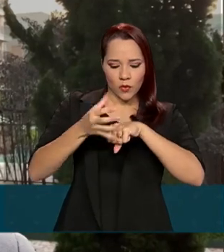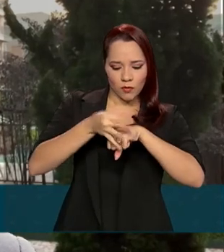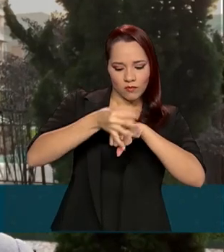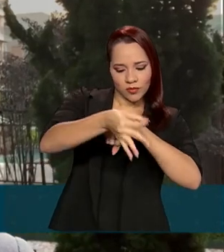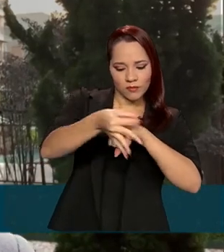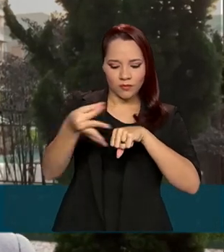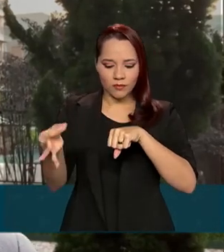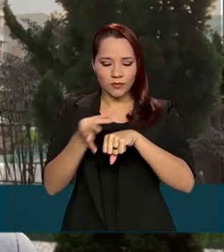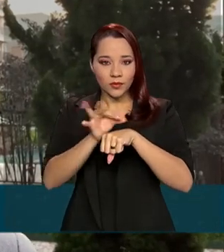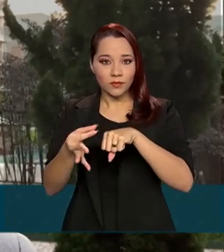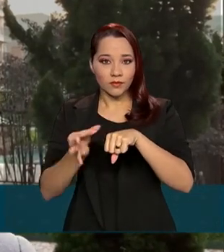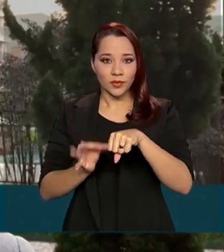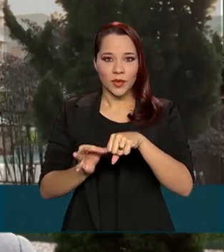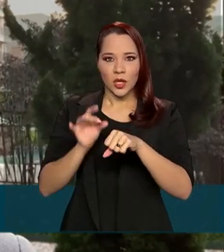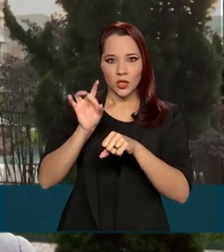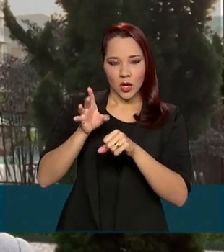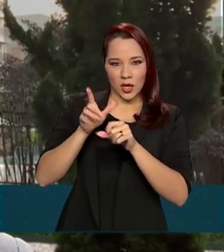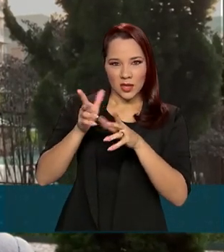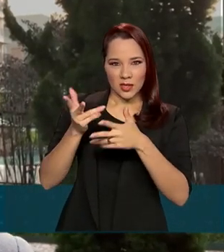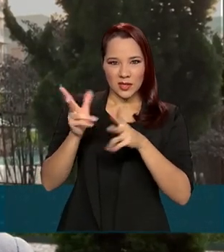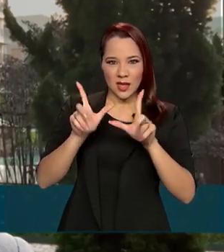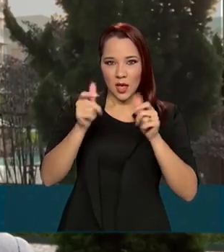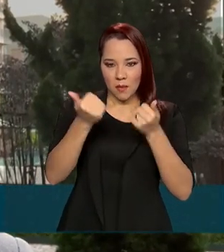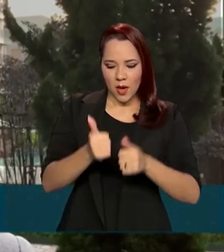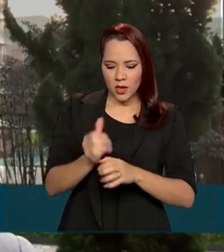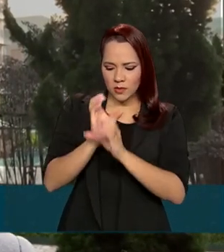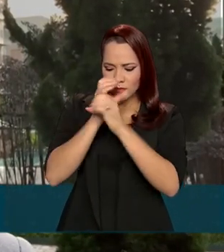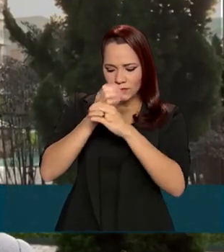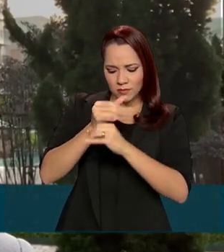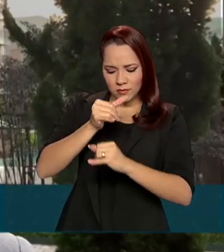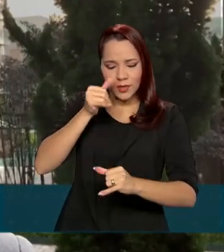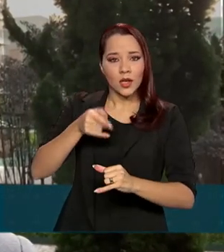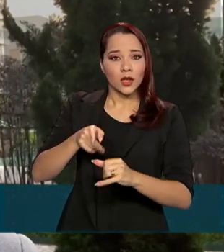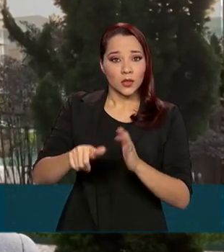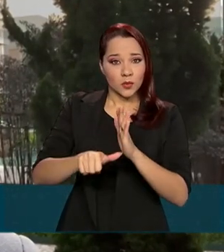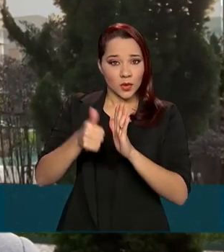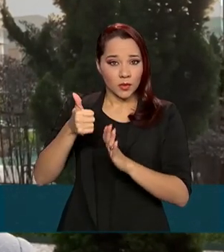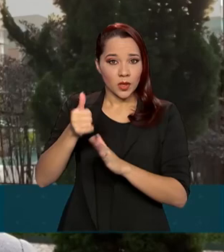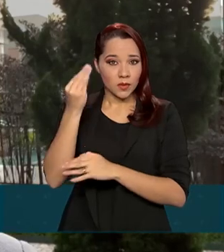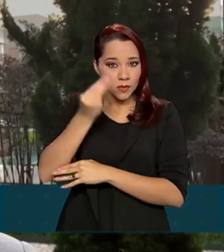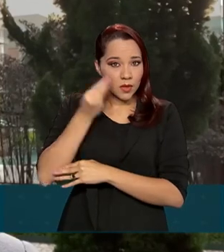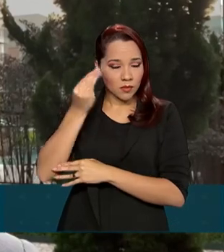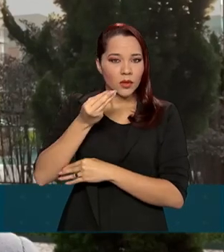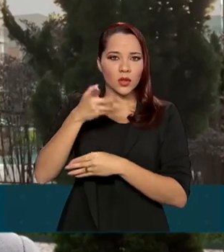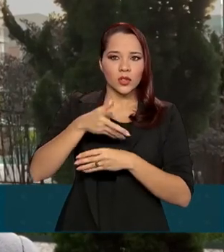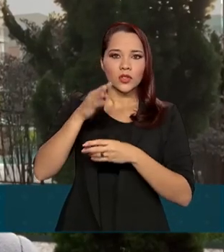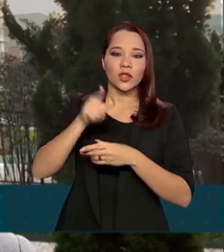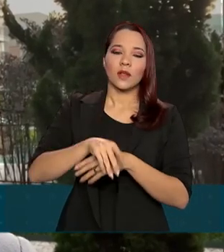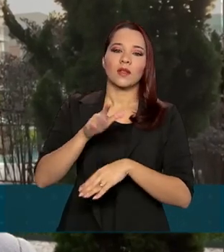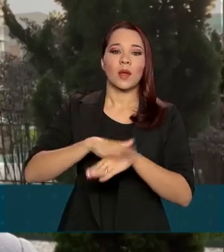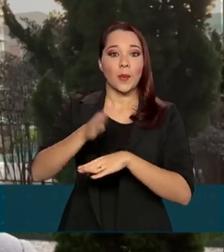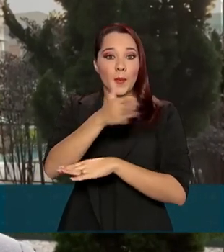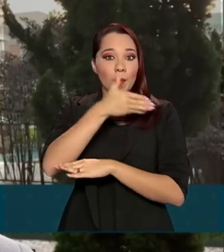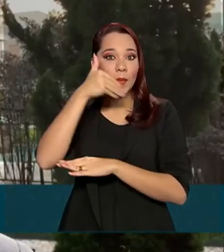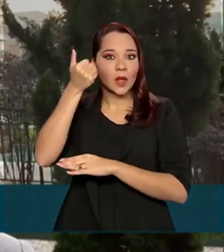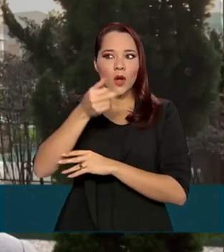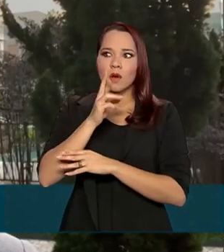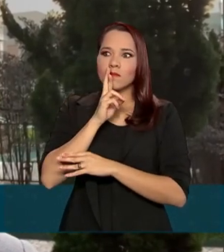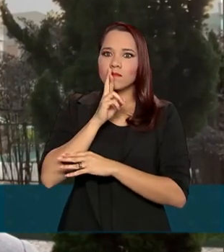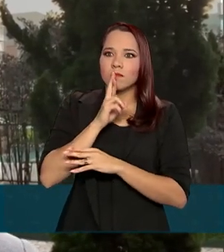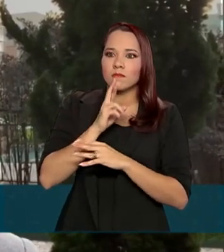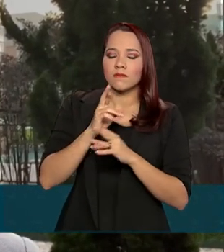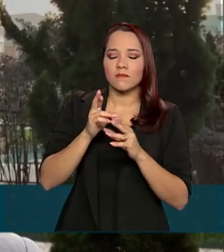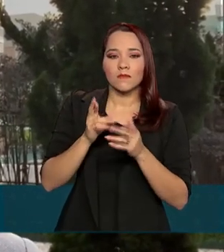Mas as imagens analisadas nos primeiros experimentos no Sirius já são uma das melhores em termos de resolução.